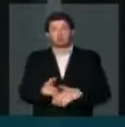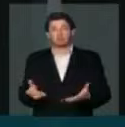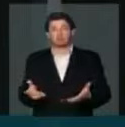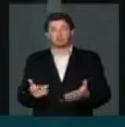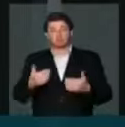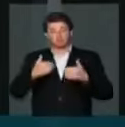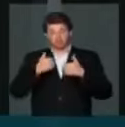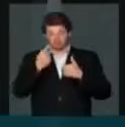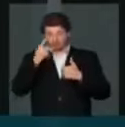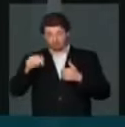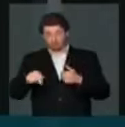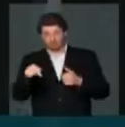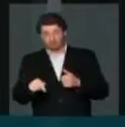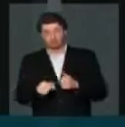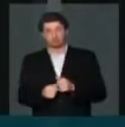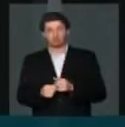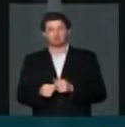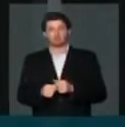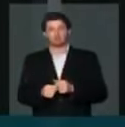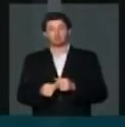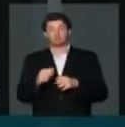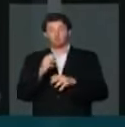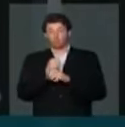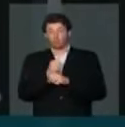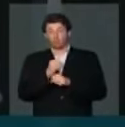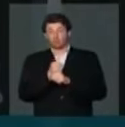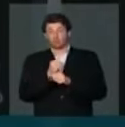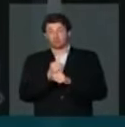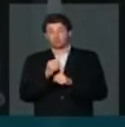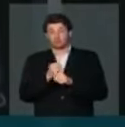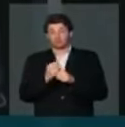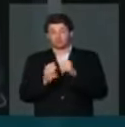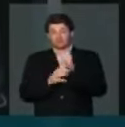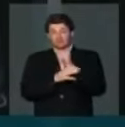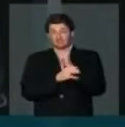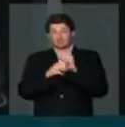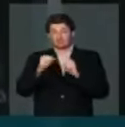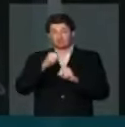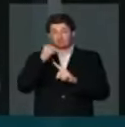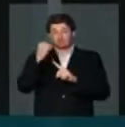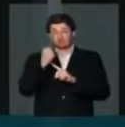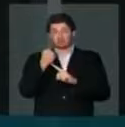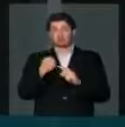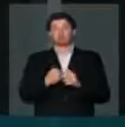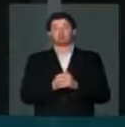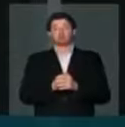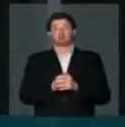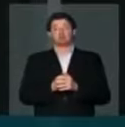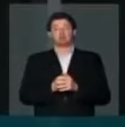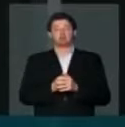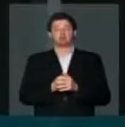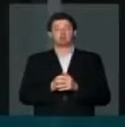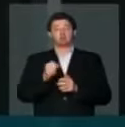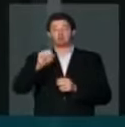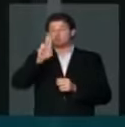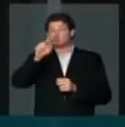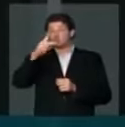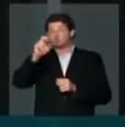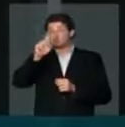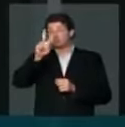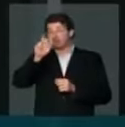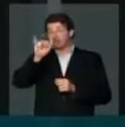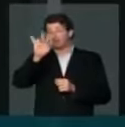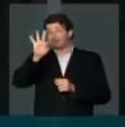O que eu quero dizer aqui é que o orçamento da Seguridade Social é superavitário.